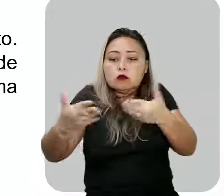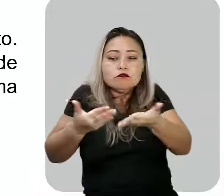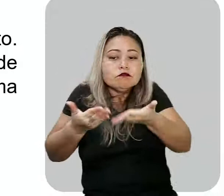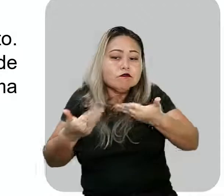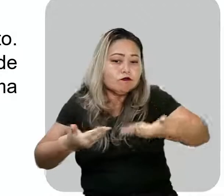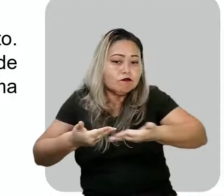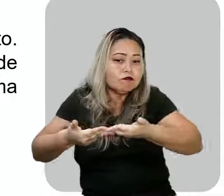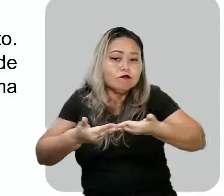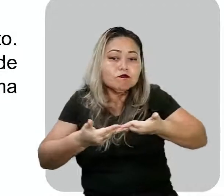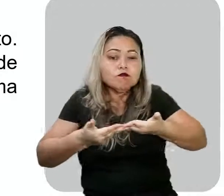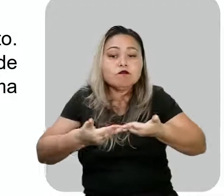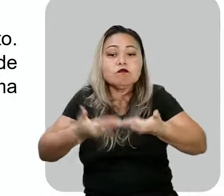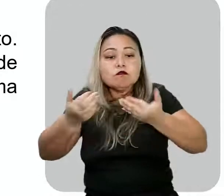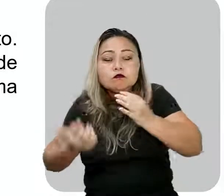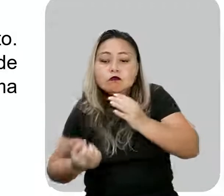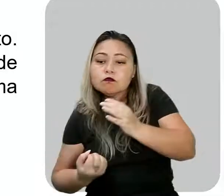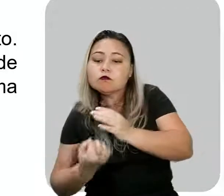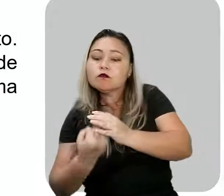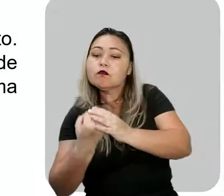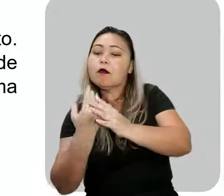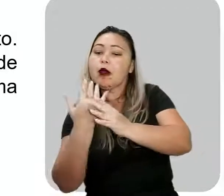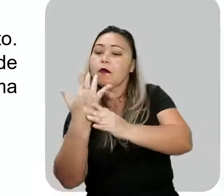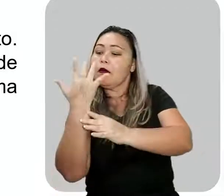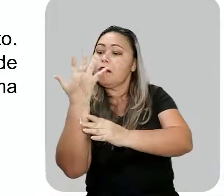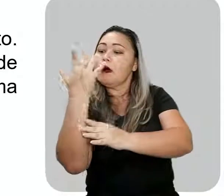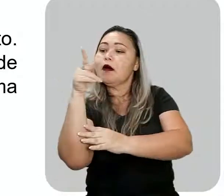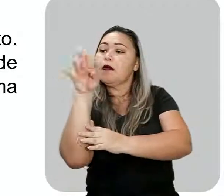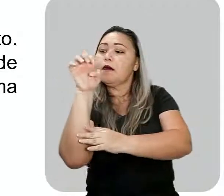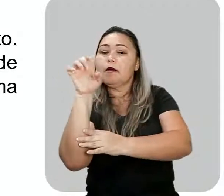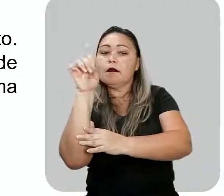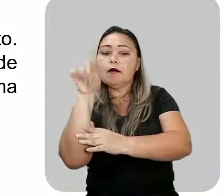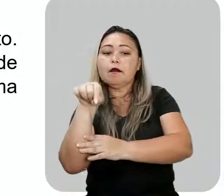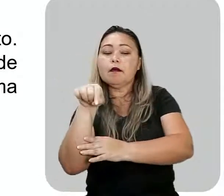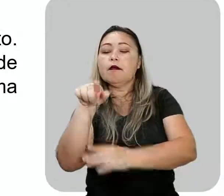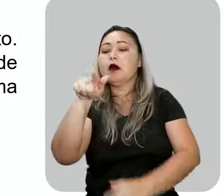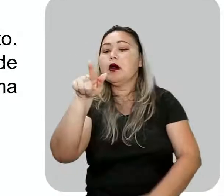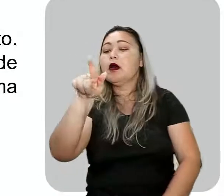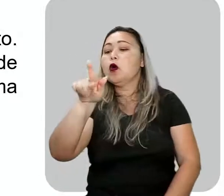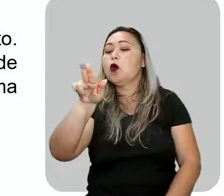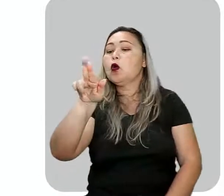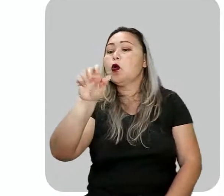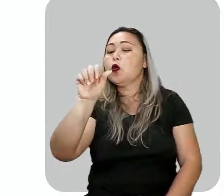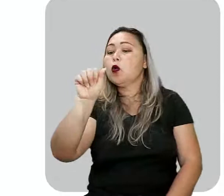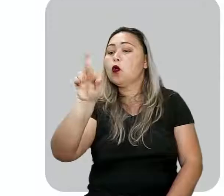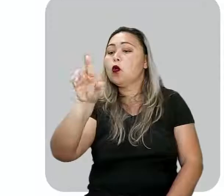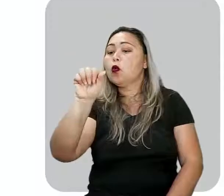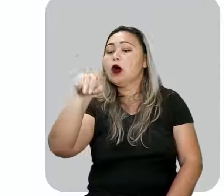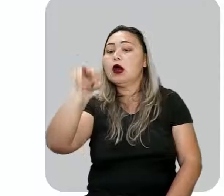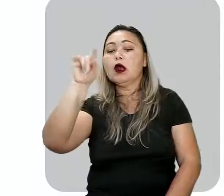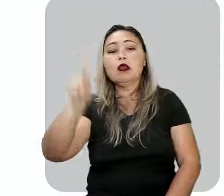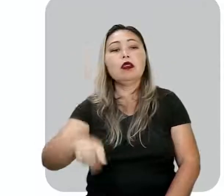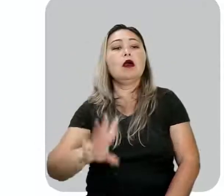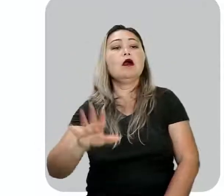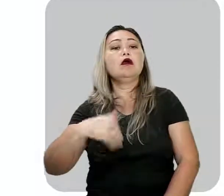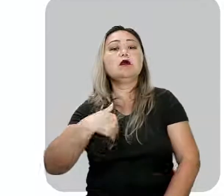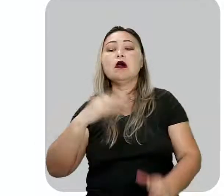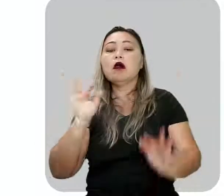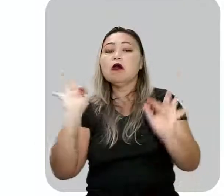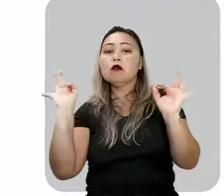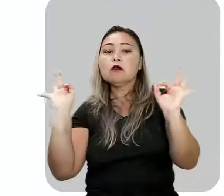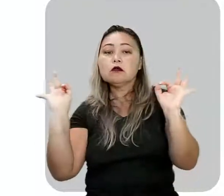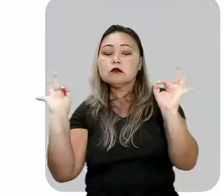o corpo do bebê, havia nascido uma planta, um pé de guaraná. O